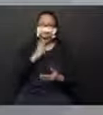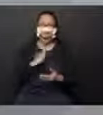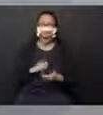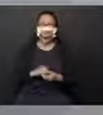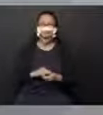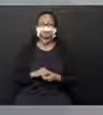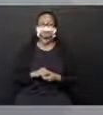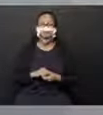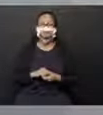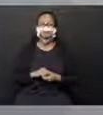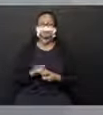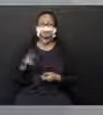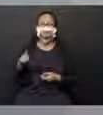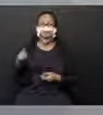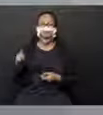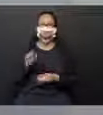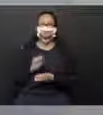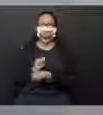Estou aguardando.